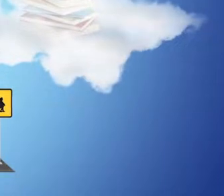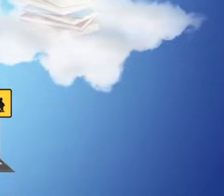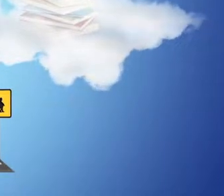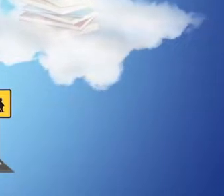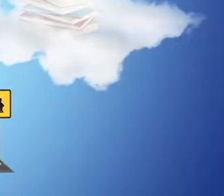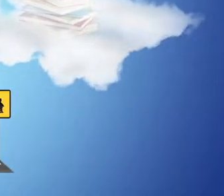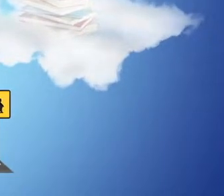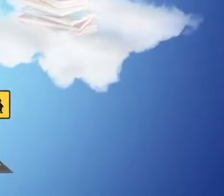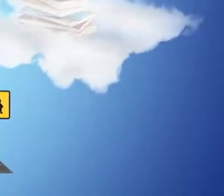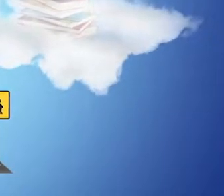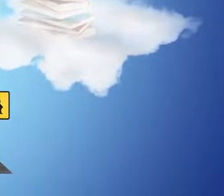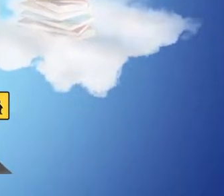Pedro Negri